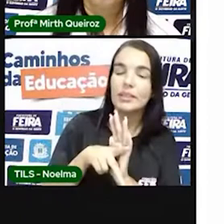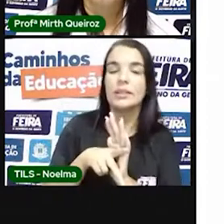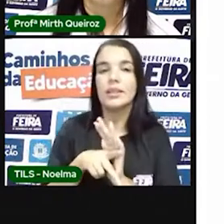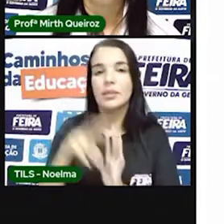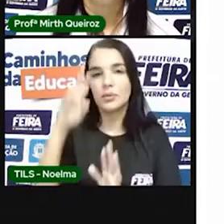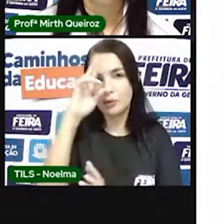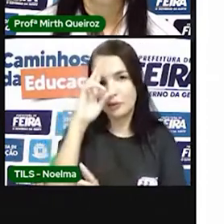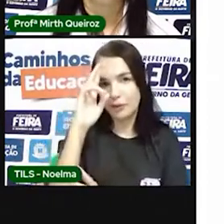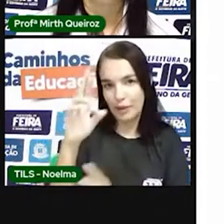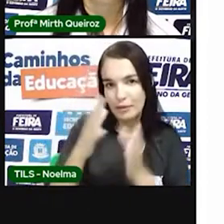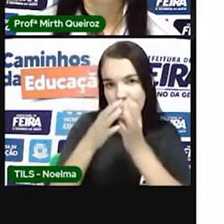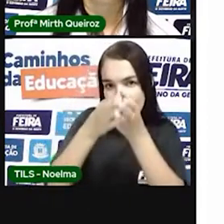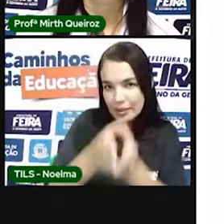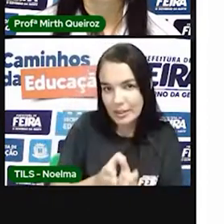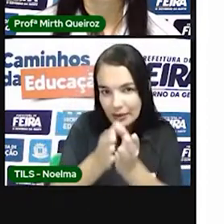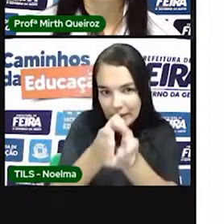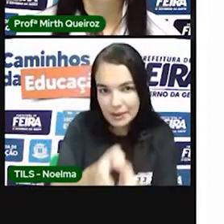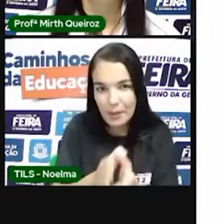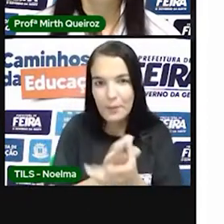Brasil.